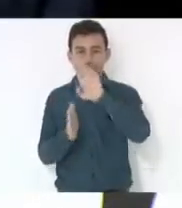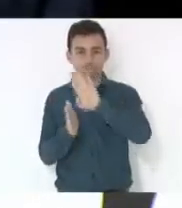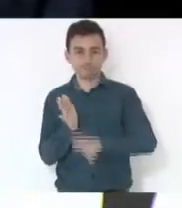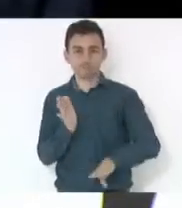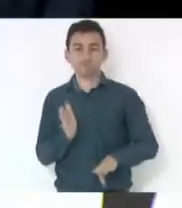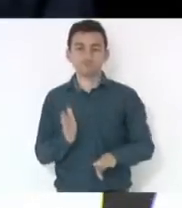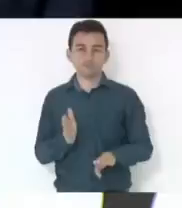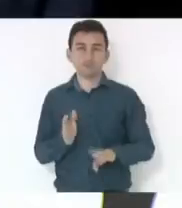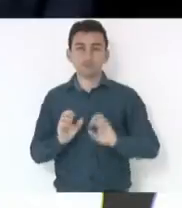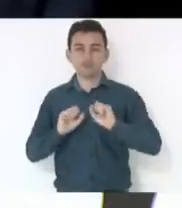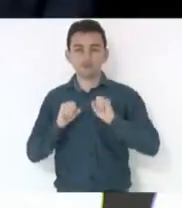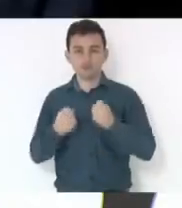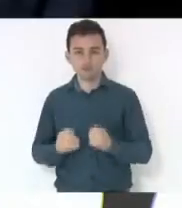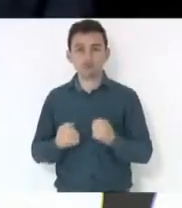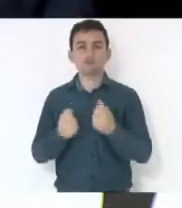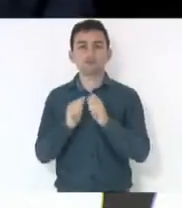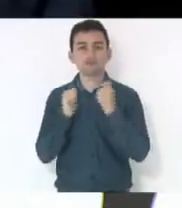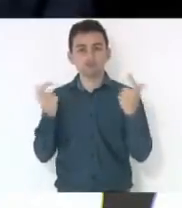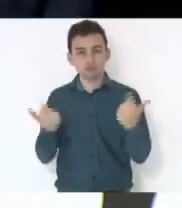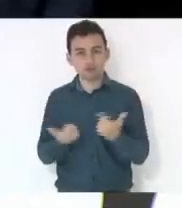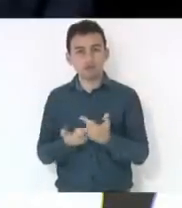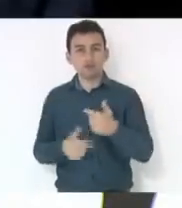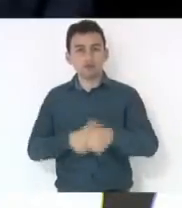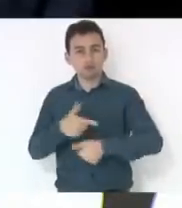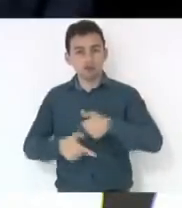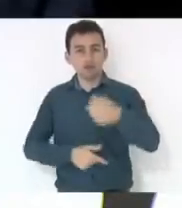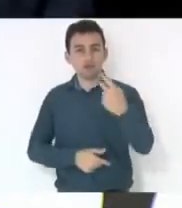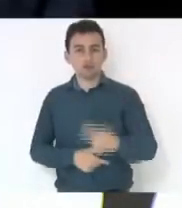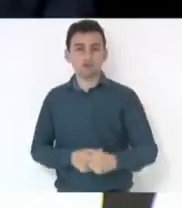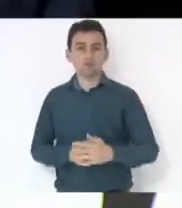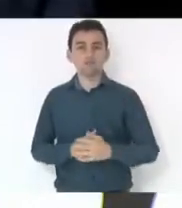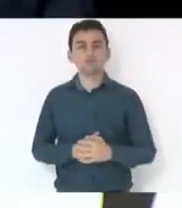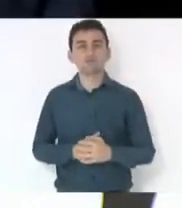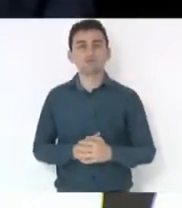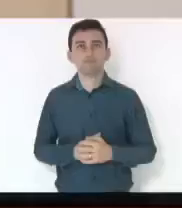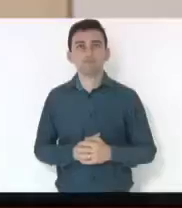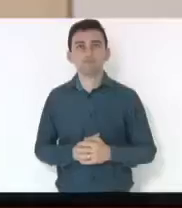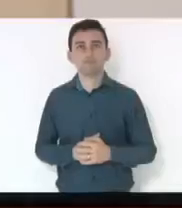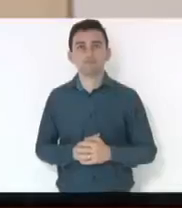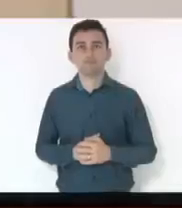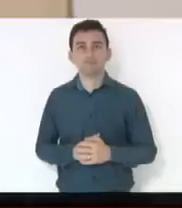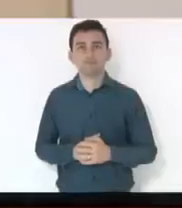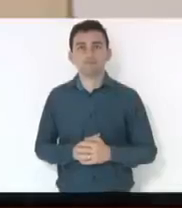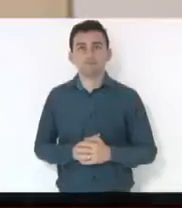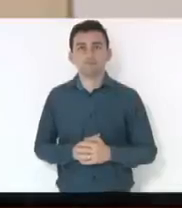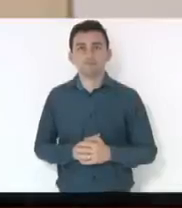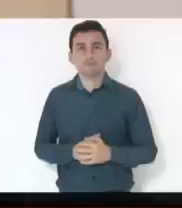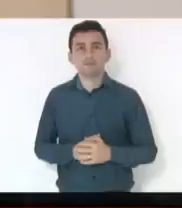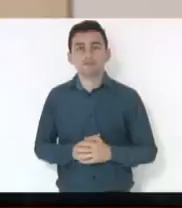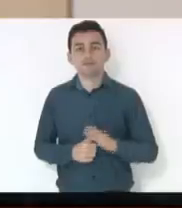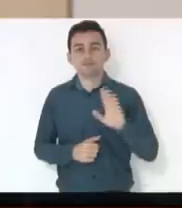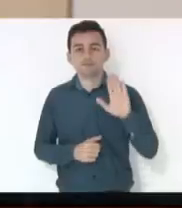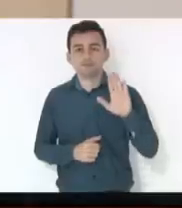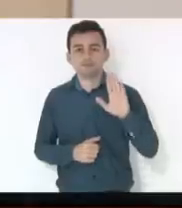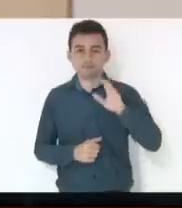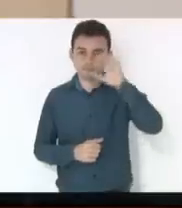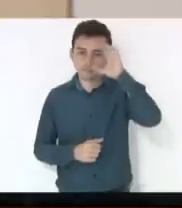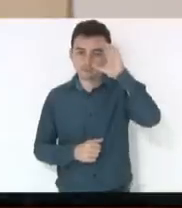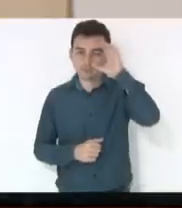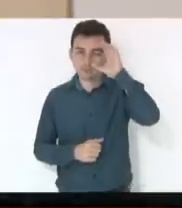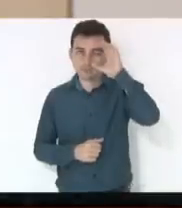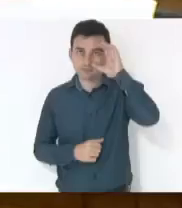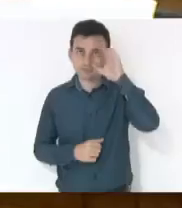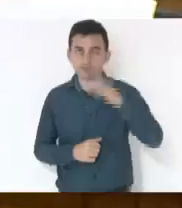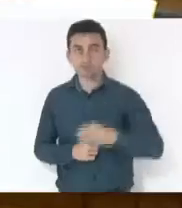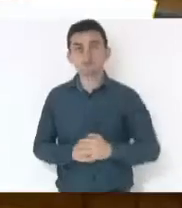defesa do parlamento e do trabalho do parlamentar. Com a palavra, o deputado Fernando Corujas. Senhor presidente, quero